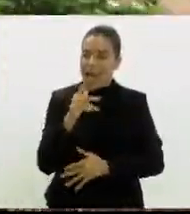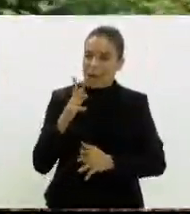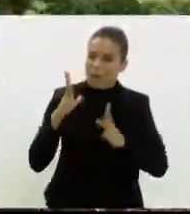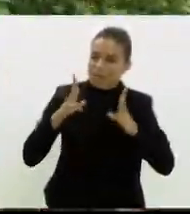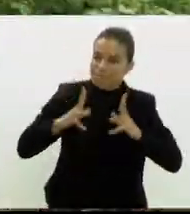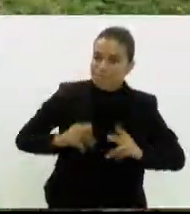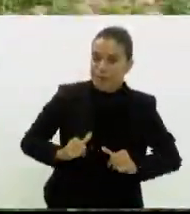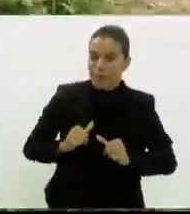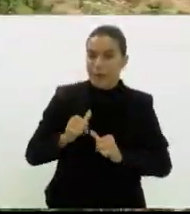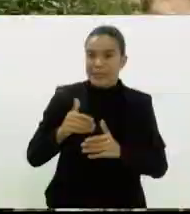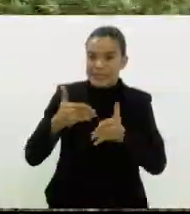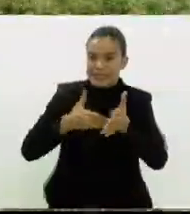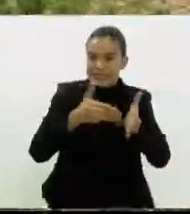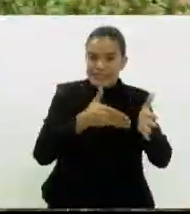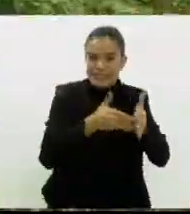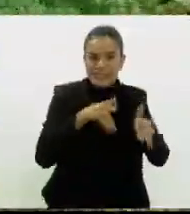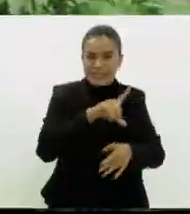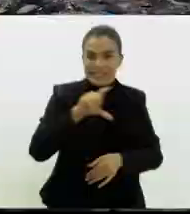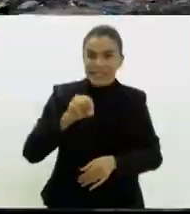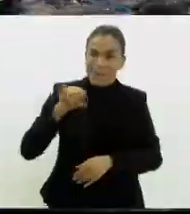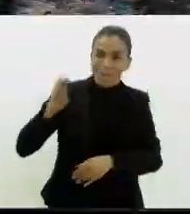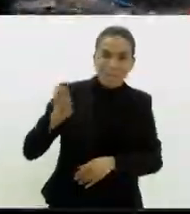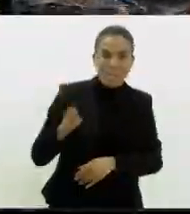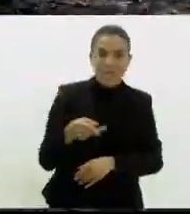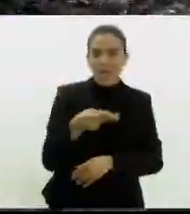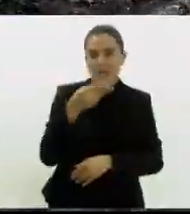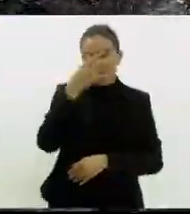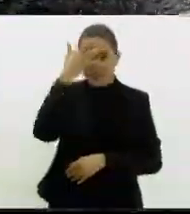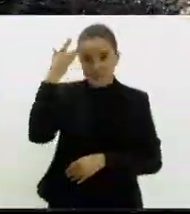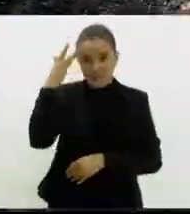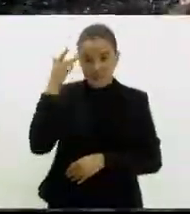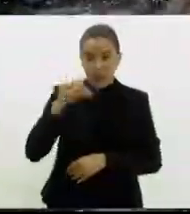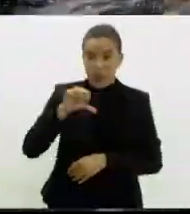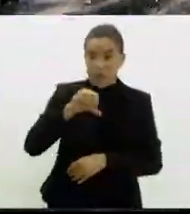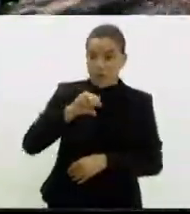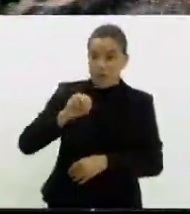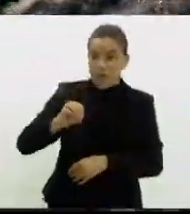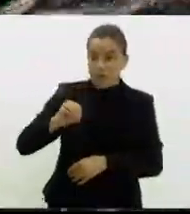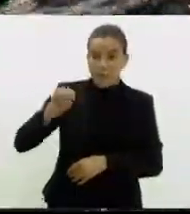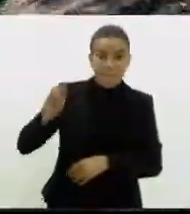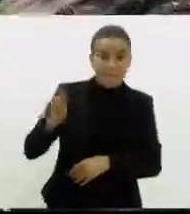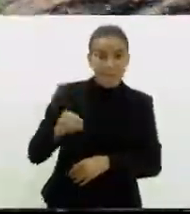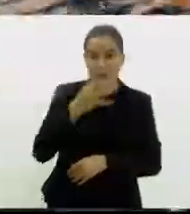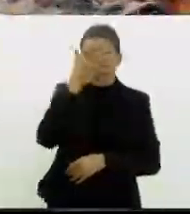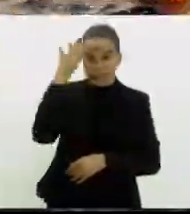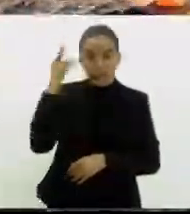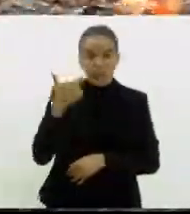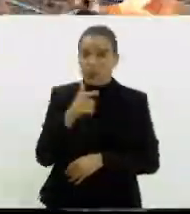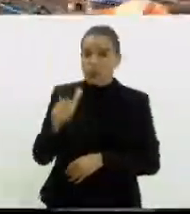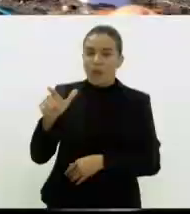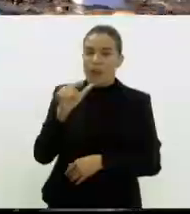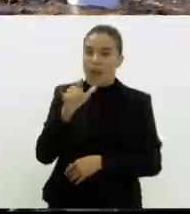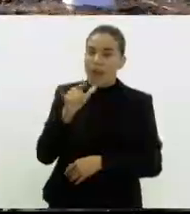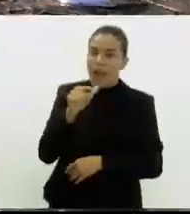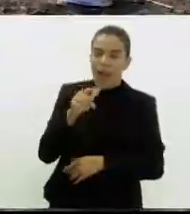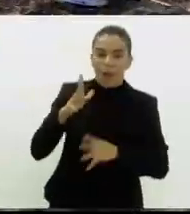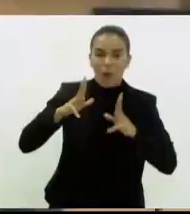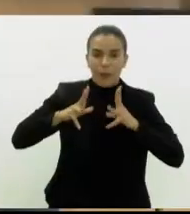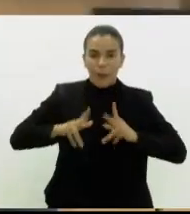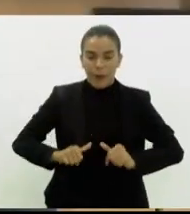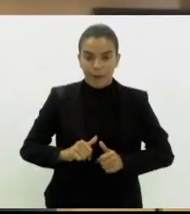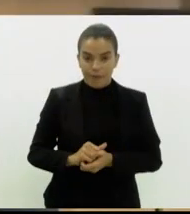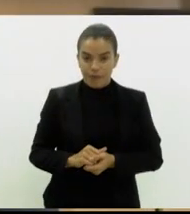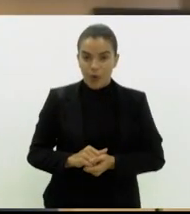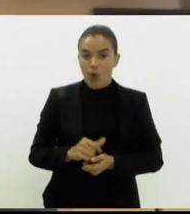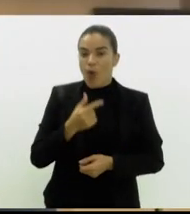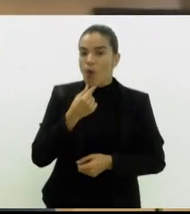quase 32 milhões de pessoas. Cerca de 90 milhões de brasileiros não possuem acesso à coleta de esgoto. O